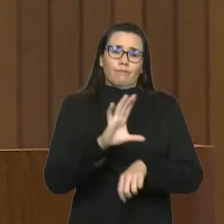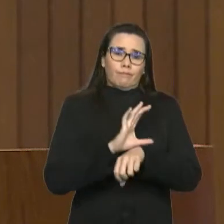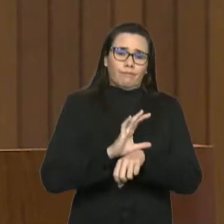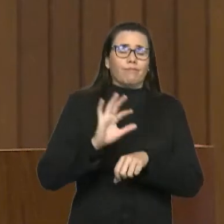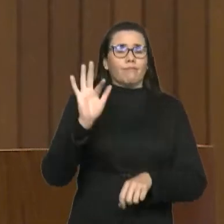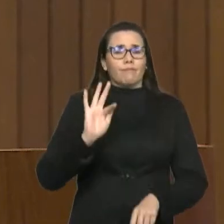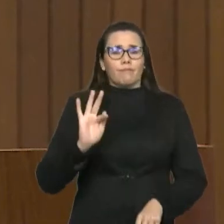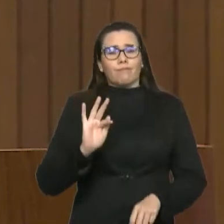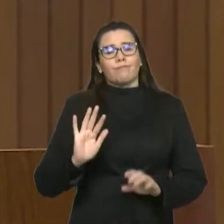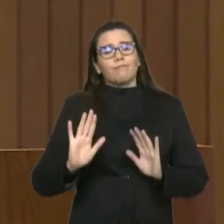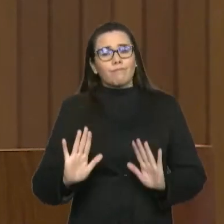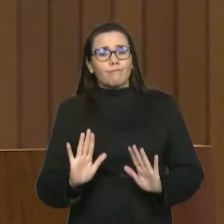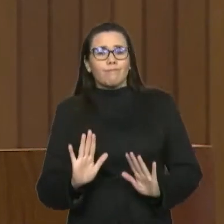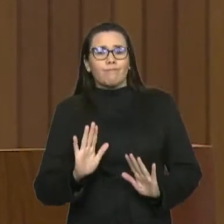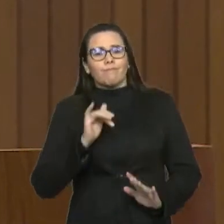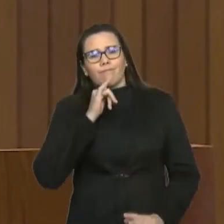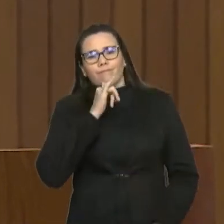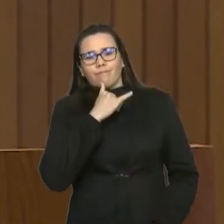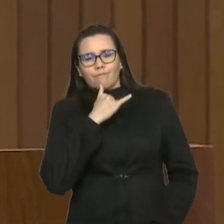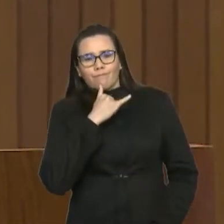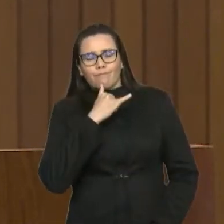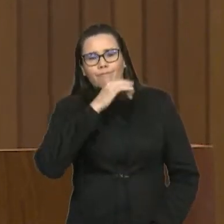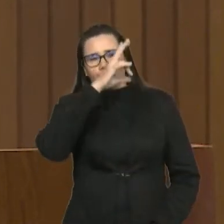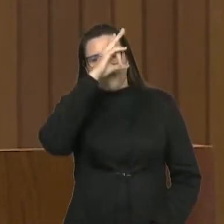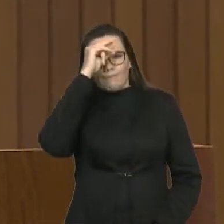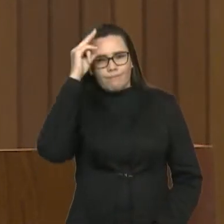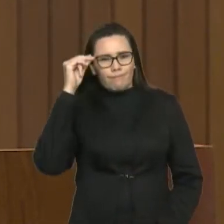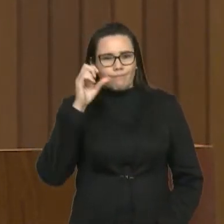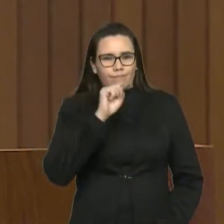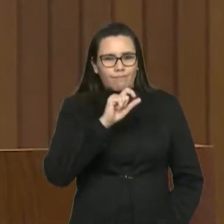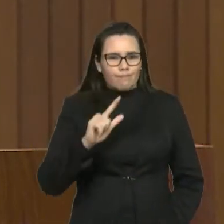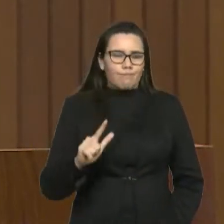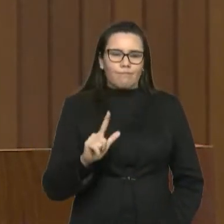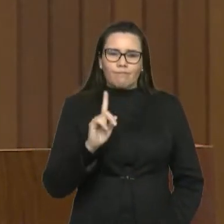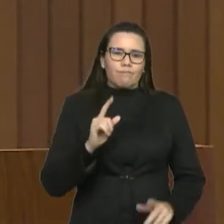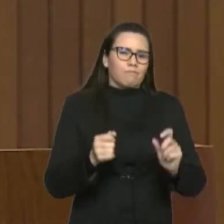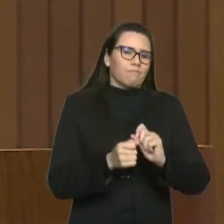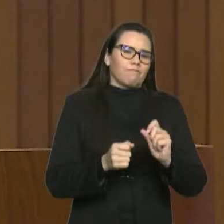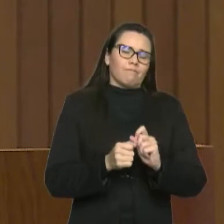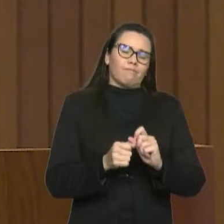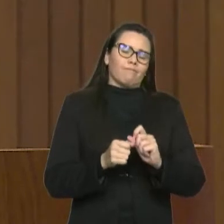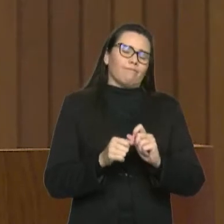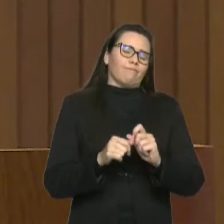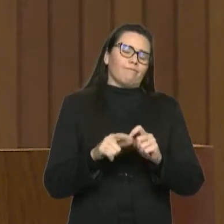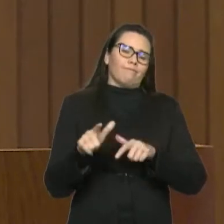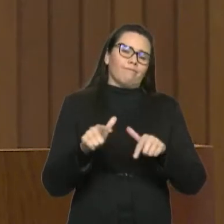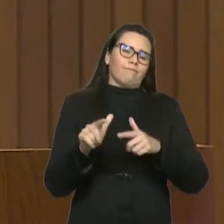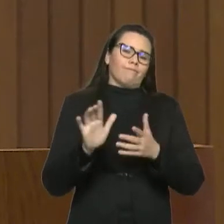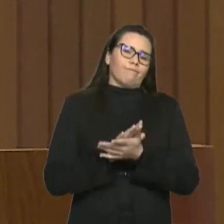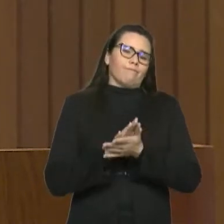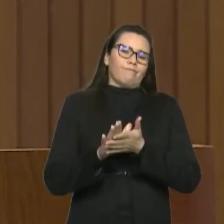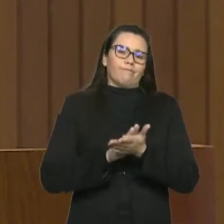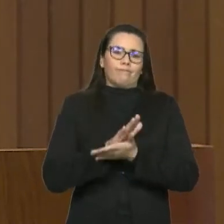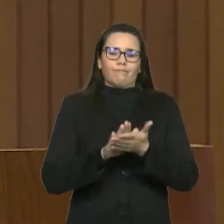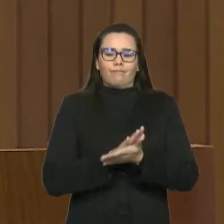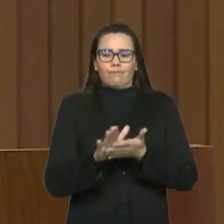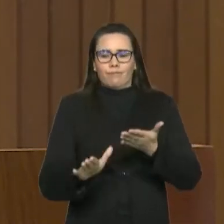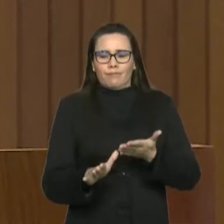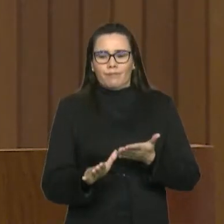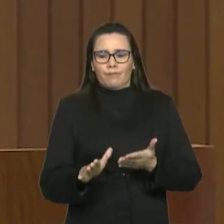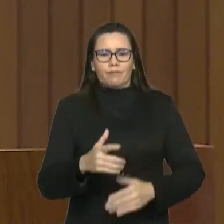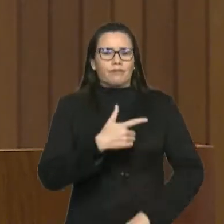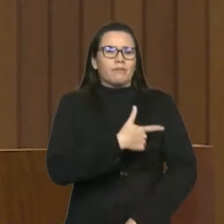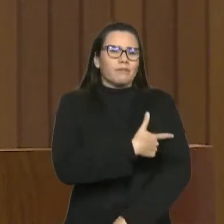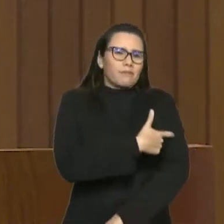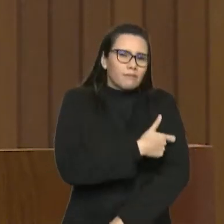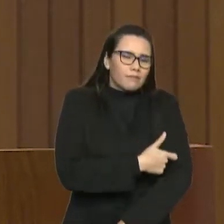Prefeitura de São Luís não realiza nenhuma ação sequer. Não realiza campanha de vacinação.